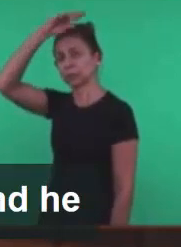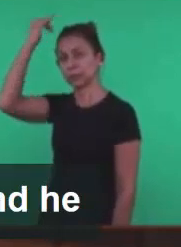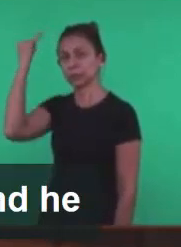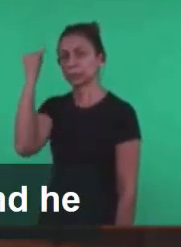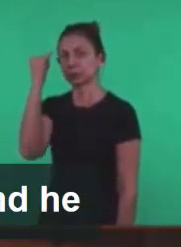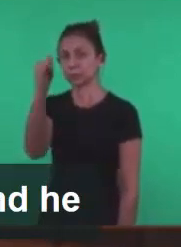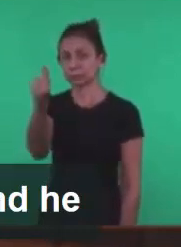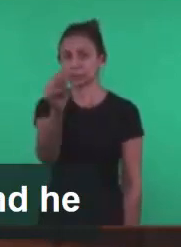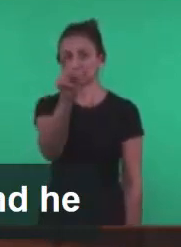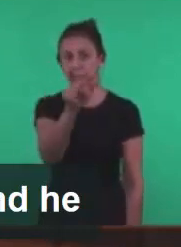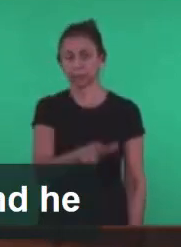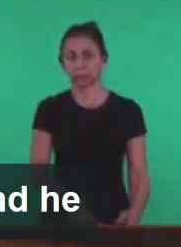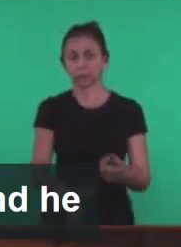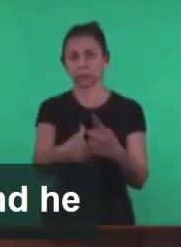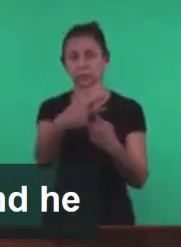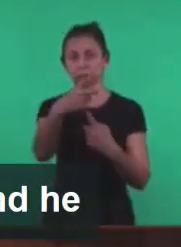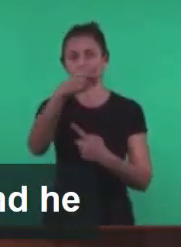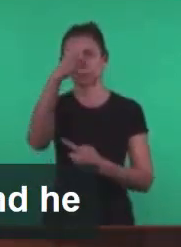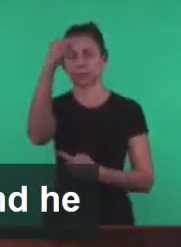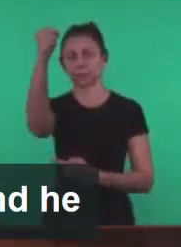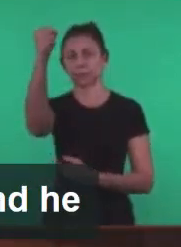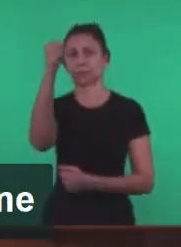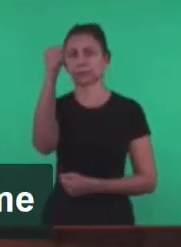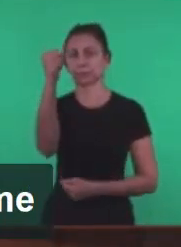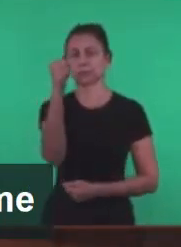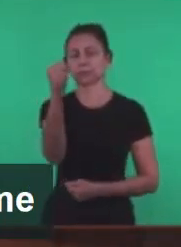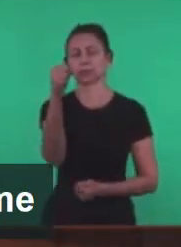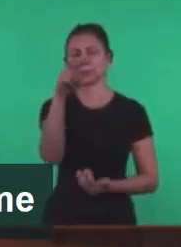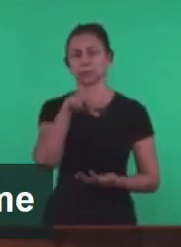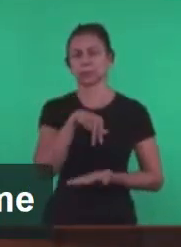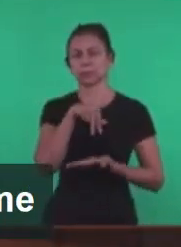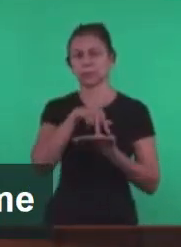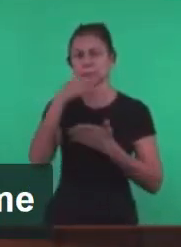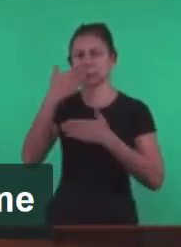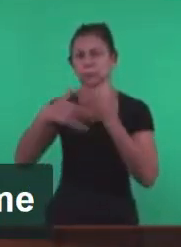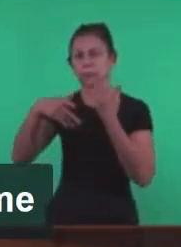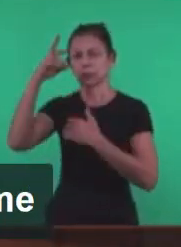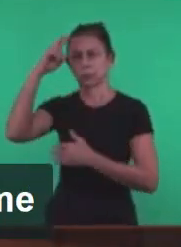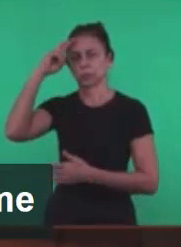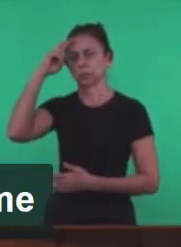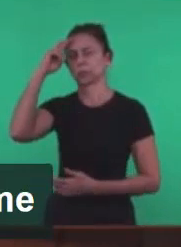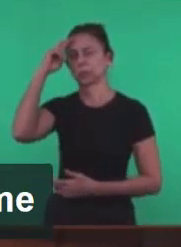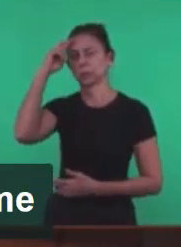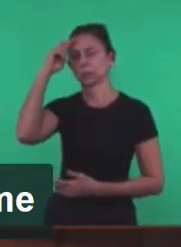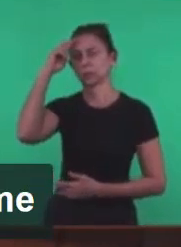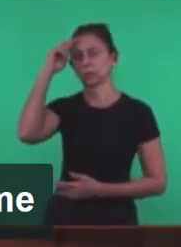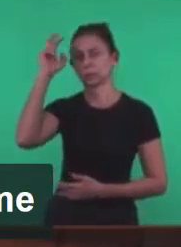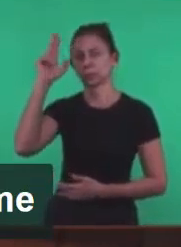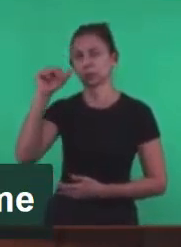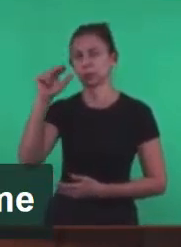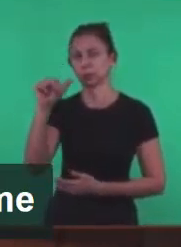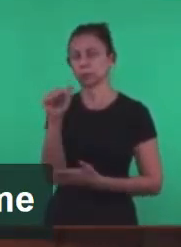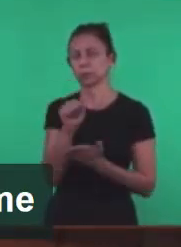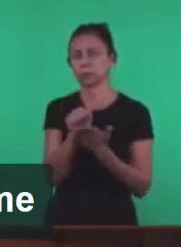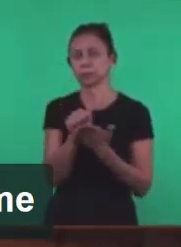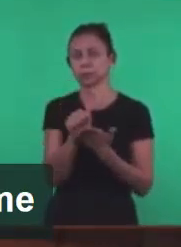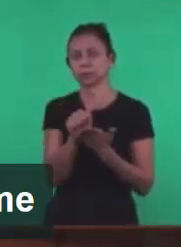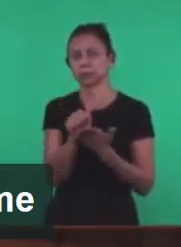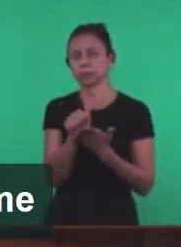farei Coluna De meu Deus E dele Nunca Sairá E escreverei O seu nome